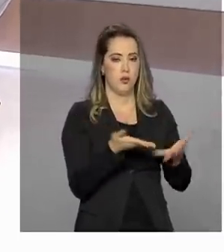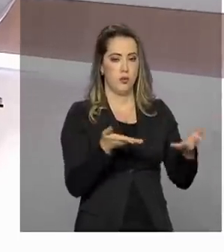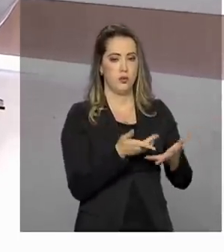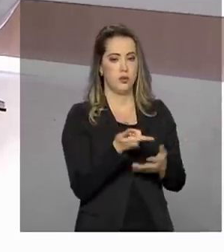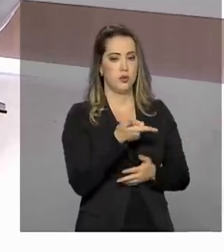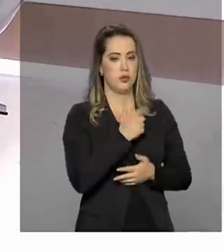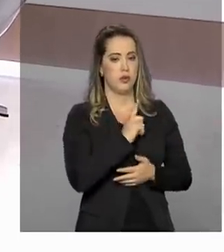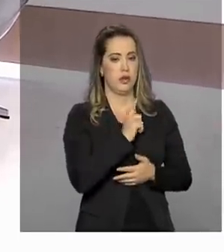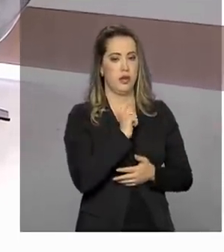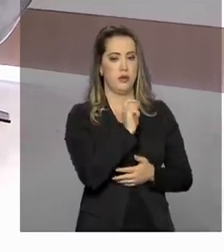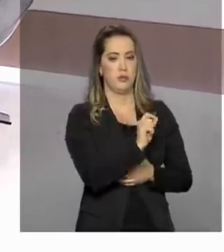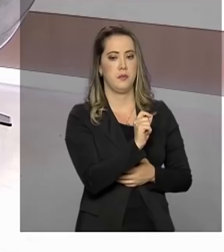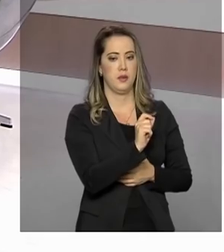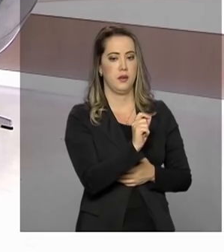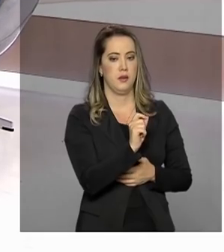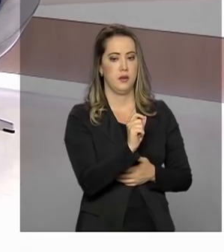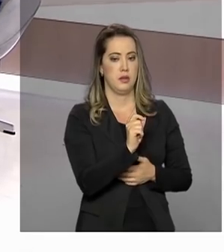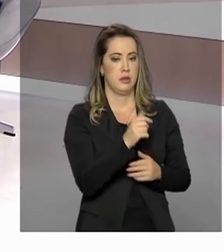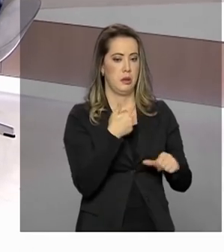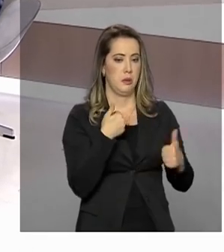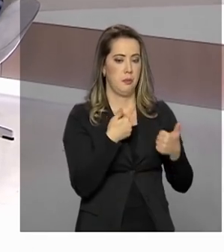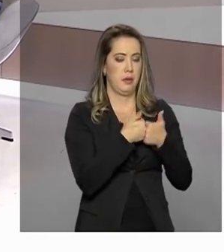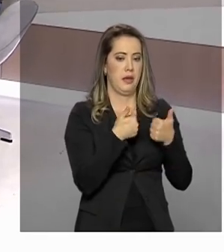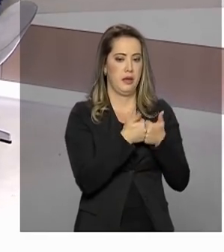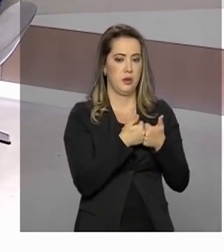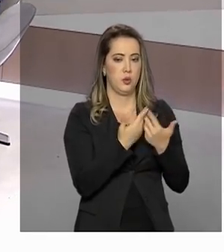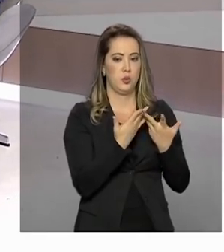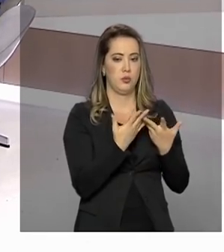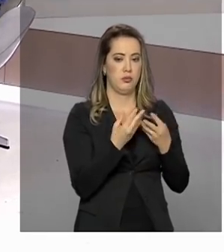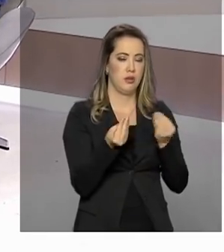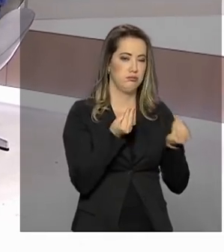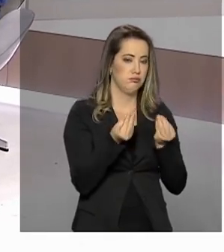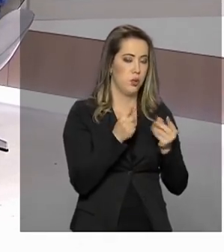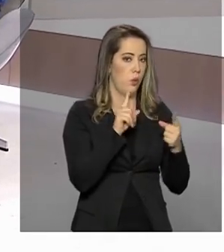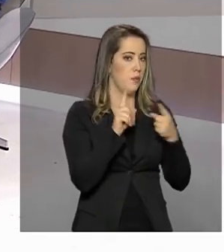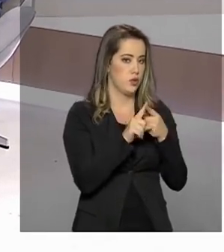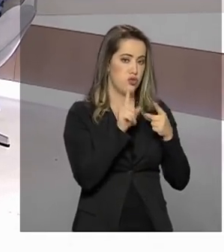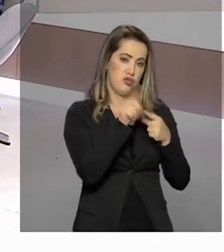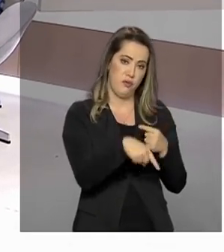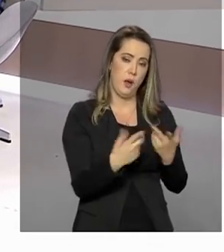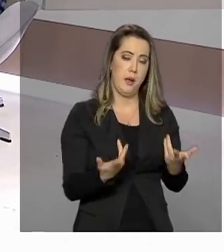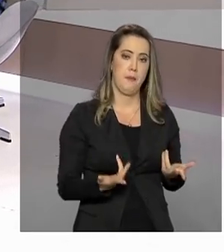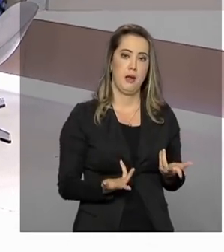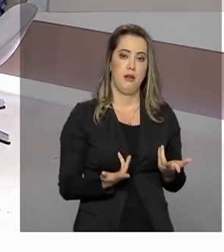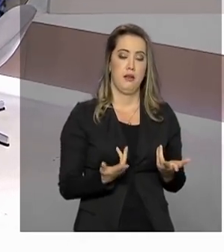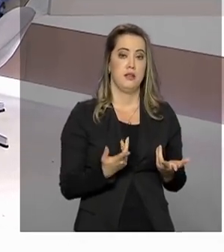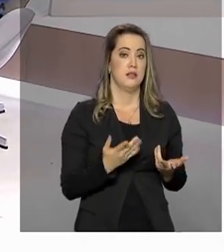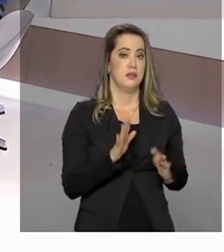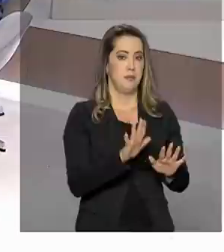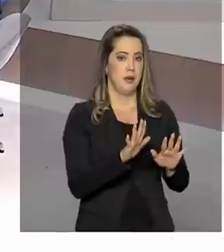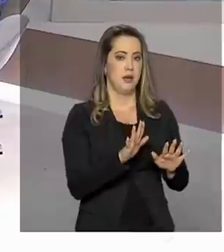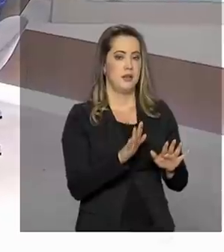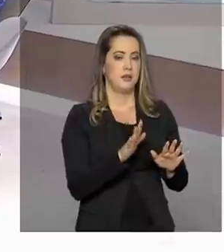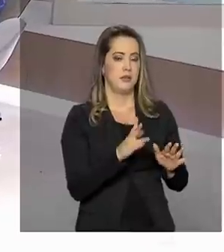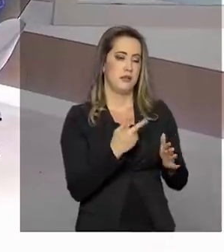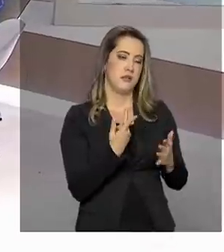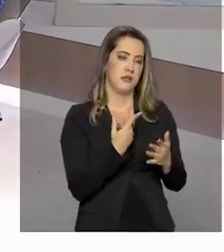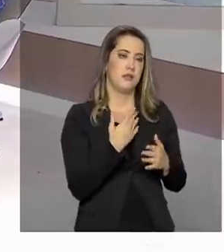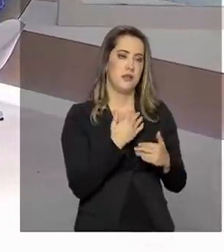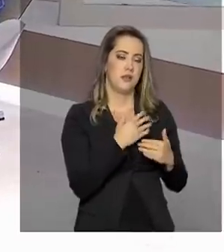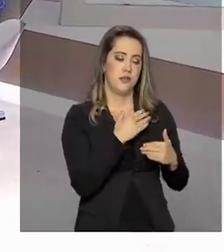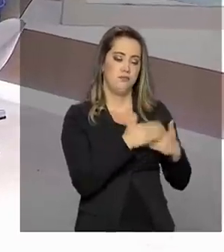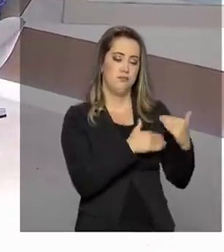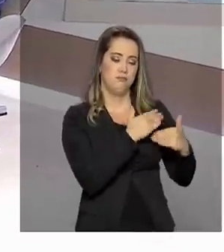essa aproximação. Essa aproximação. É nosso objetivo, vai acontecer isso